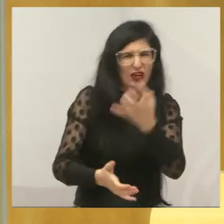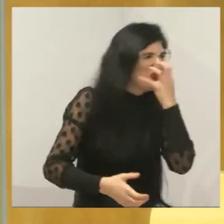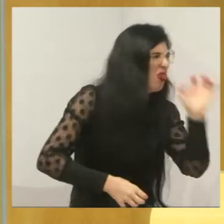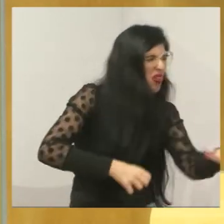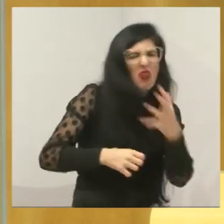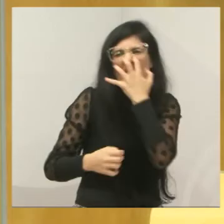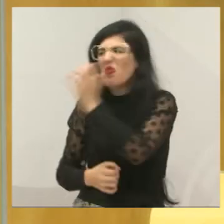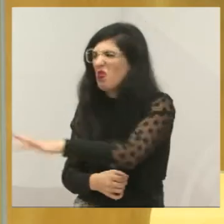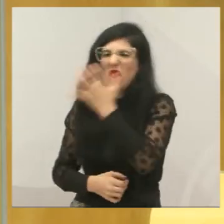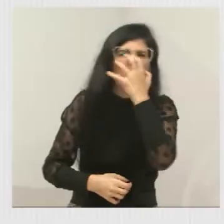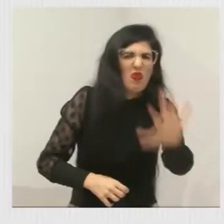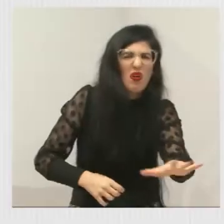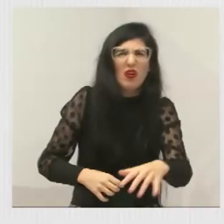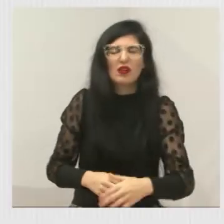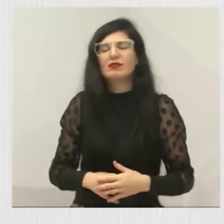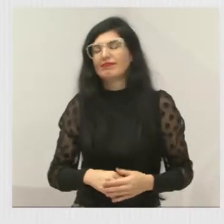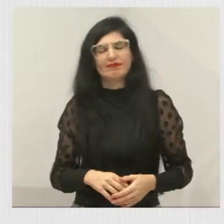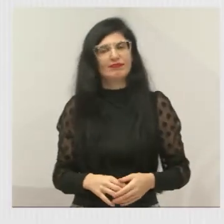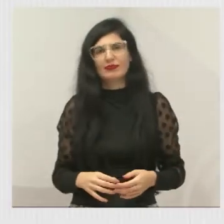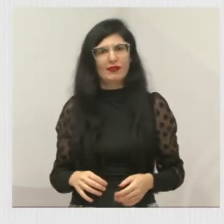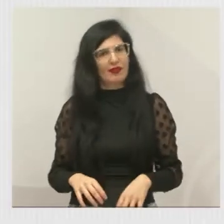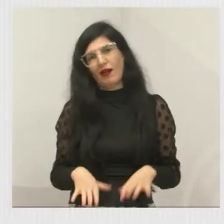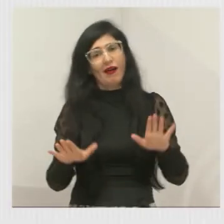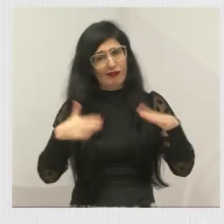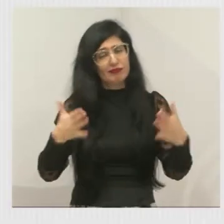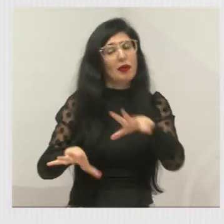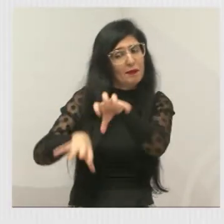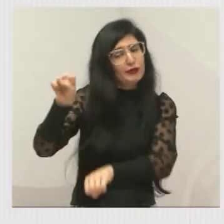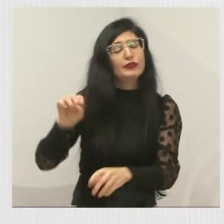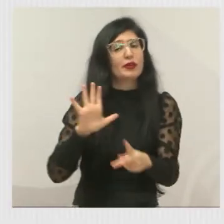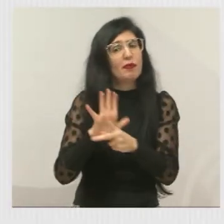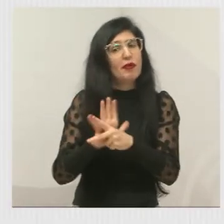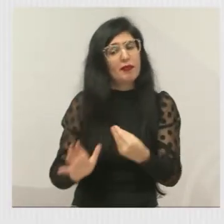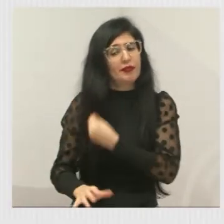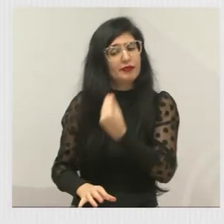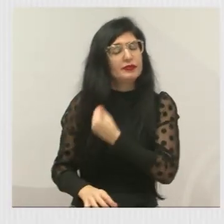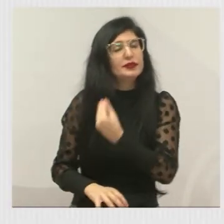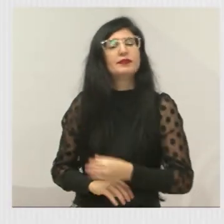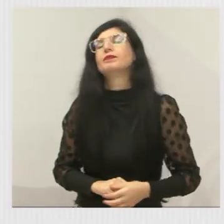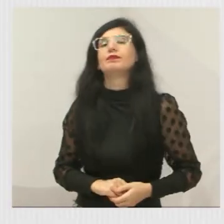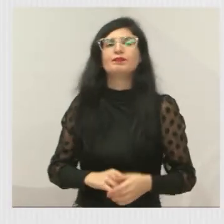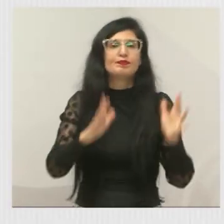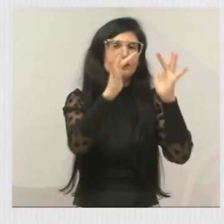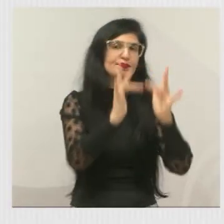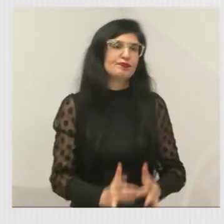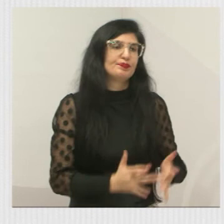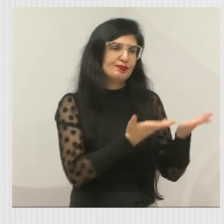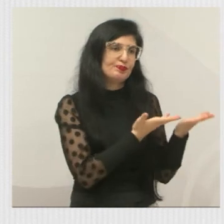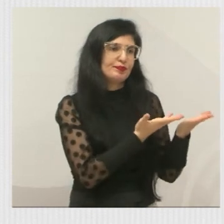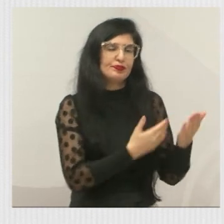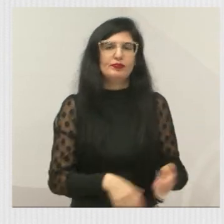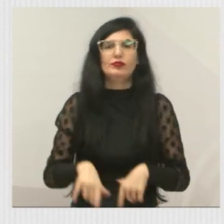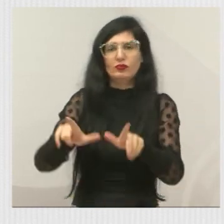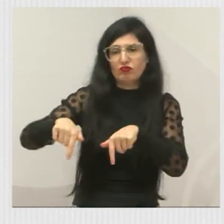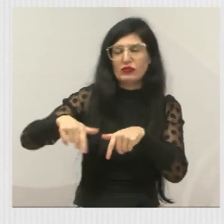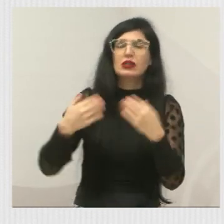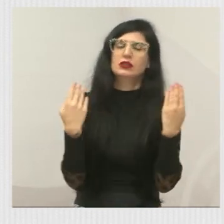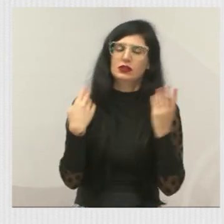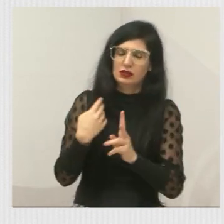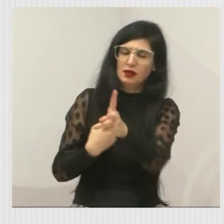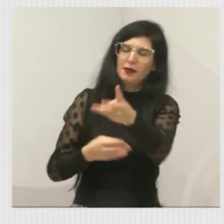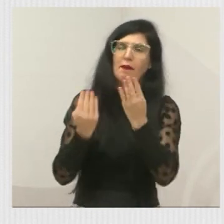Próximo, os nossos contatos. Como eu falei, seríamos breves. O nosso gabinete é sempre aberto.